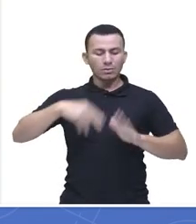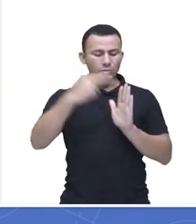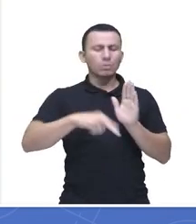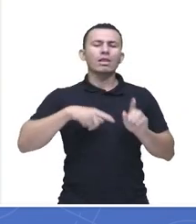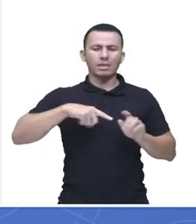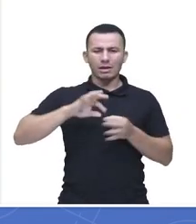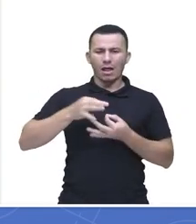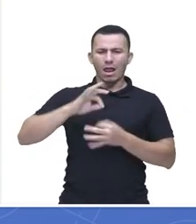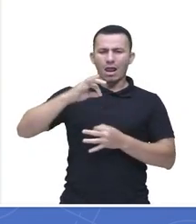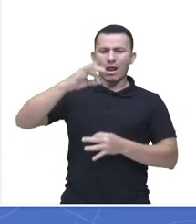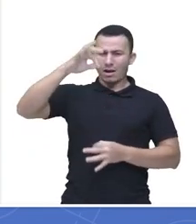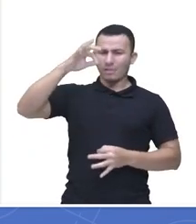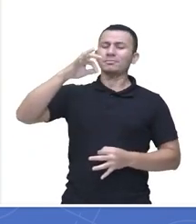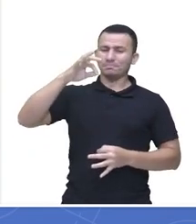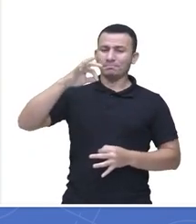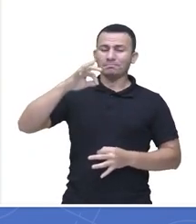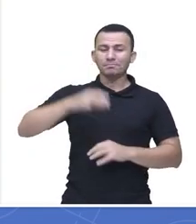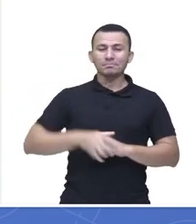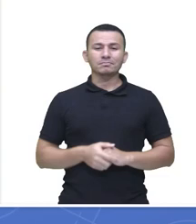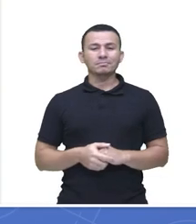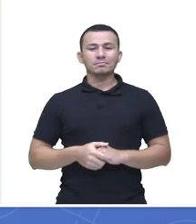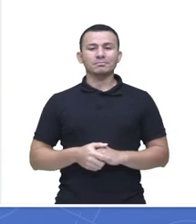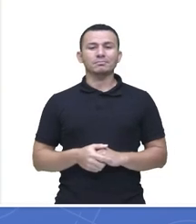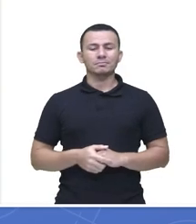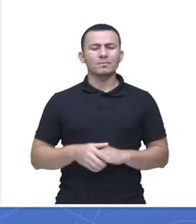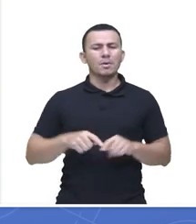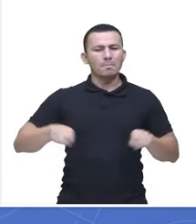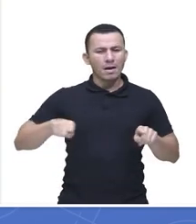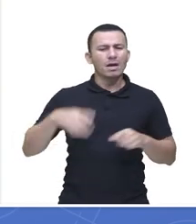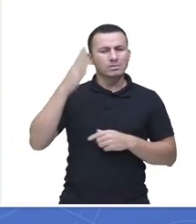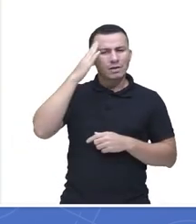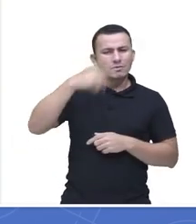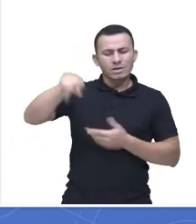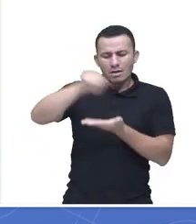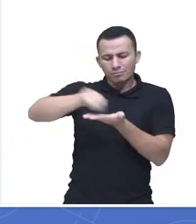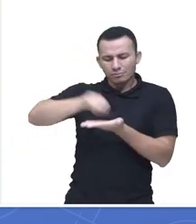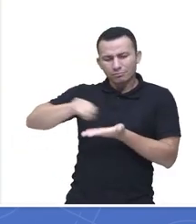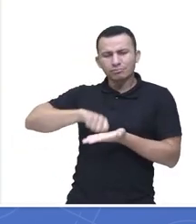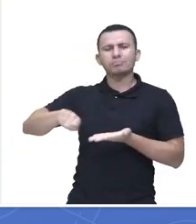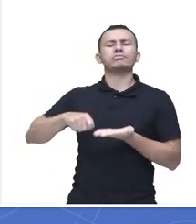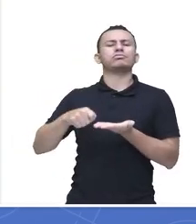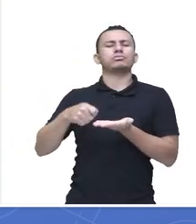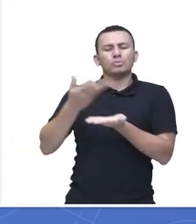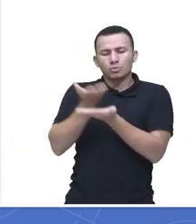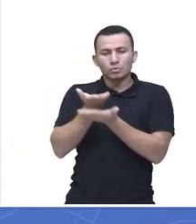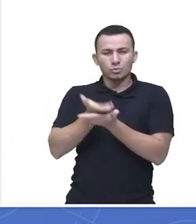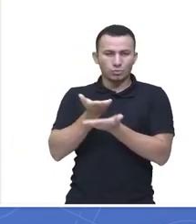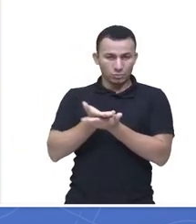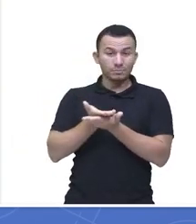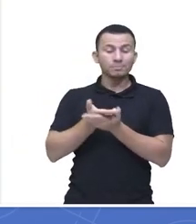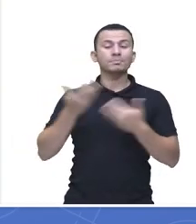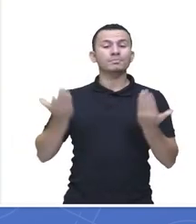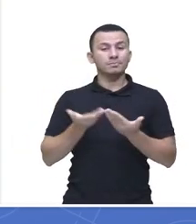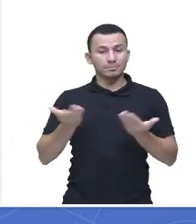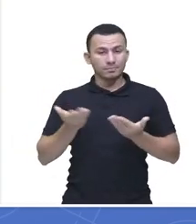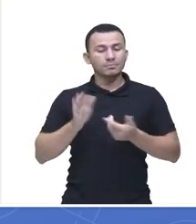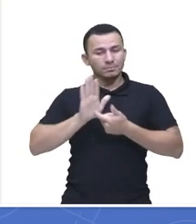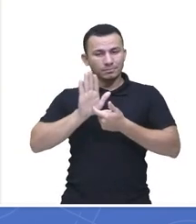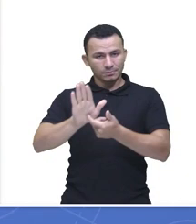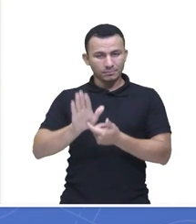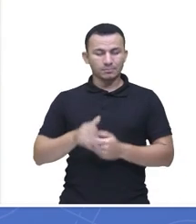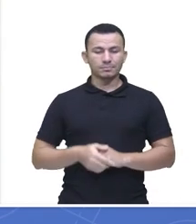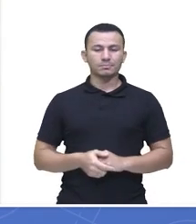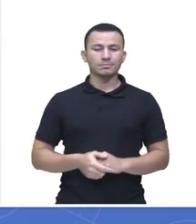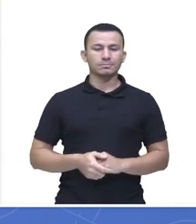longa, como vocês viram na última terça-feira, mas eu sei que vocês anotaram, eu sei que vocês colocaram e nós vamos agora trazê-la para